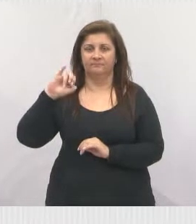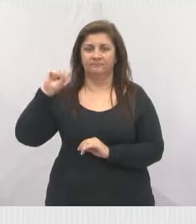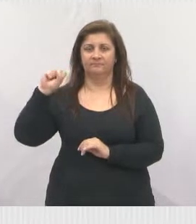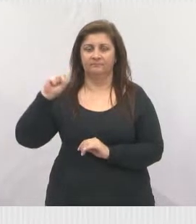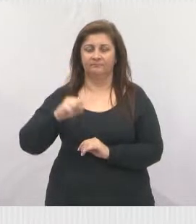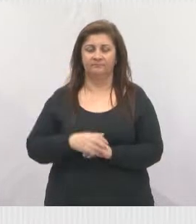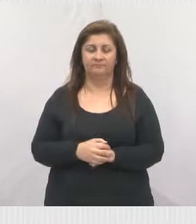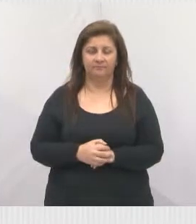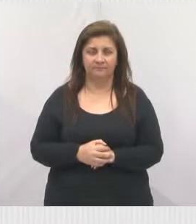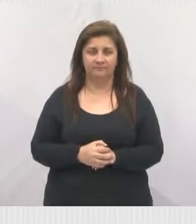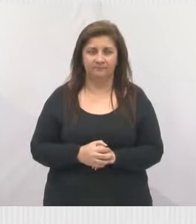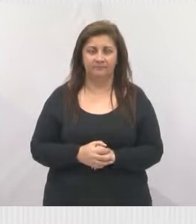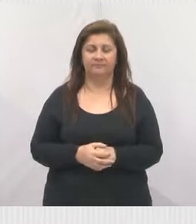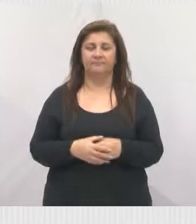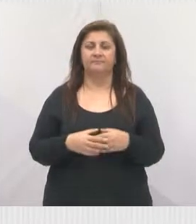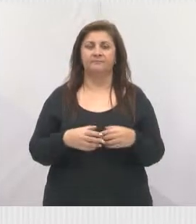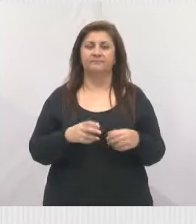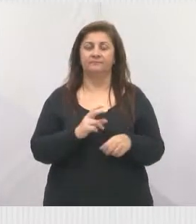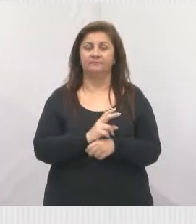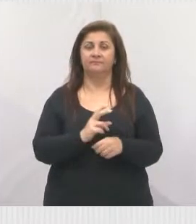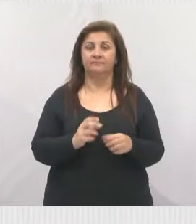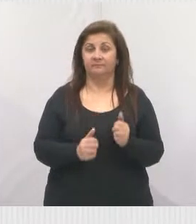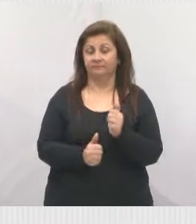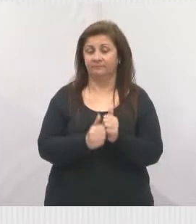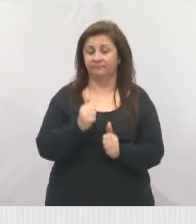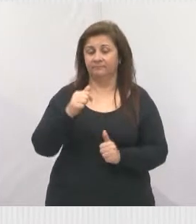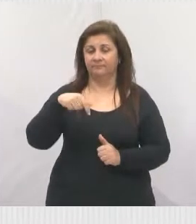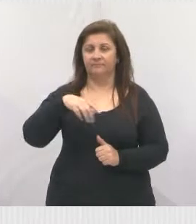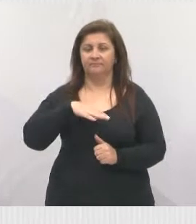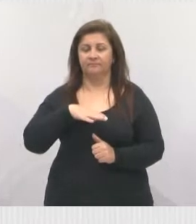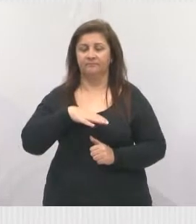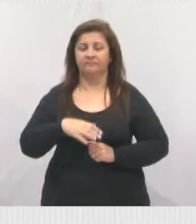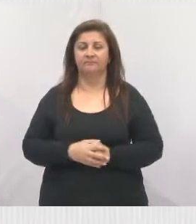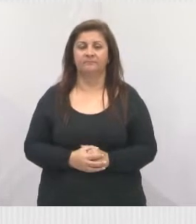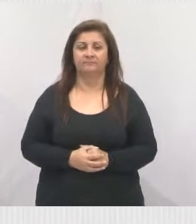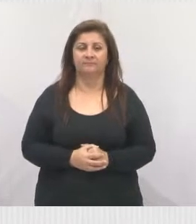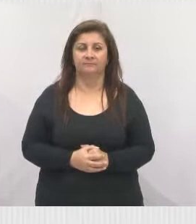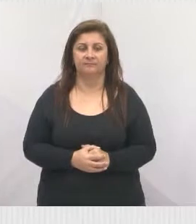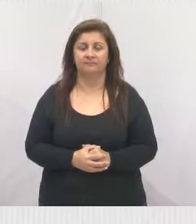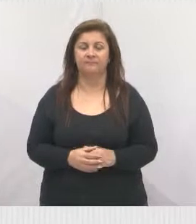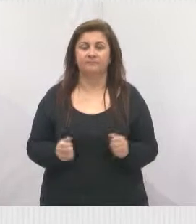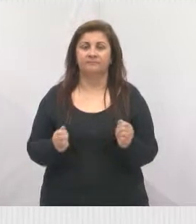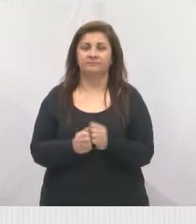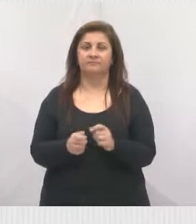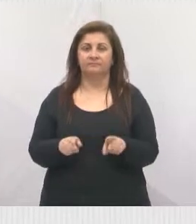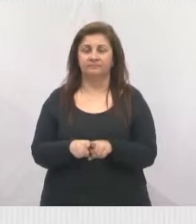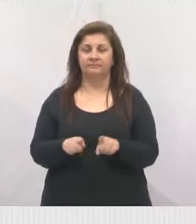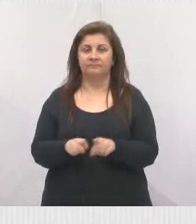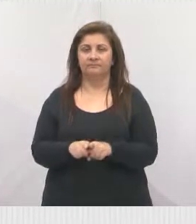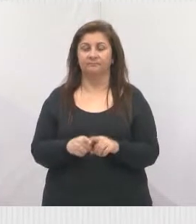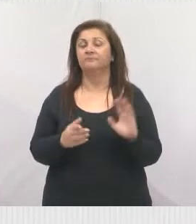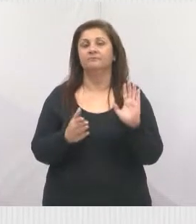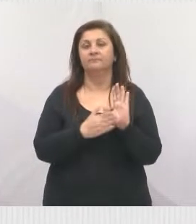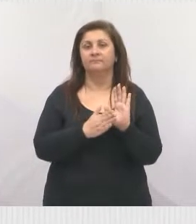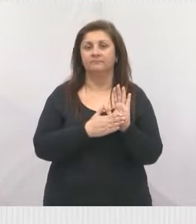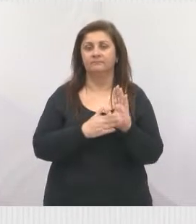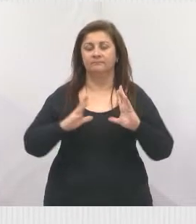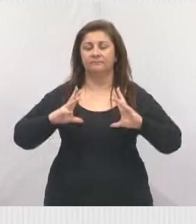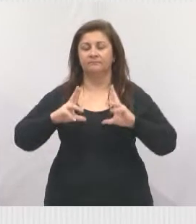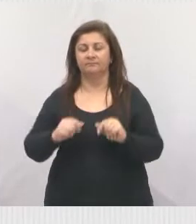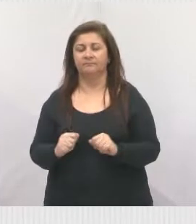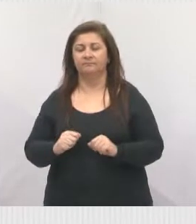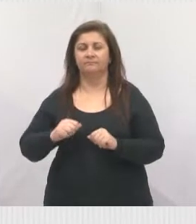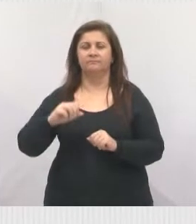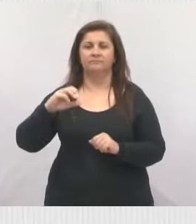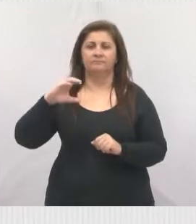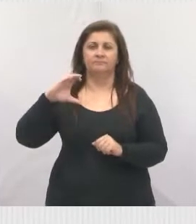Associação de Futebol aqui da nossa cidade, e junto com ele também parabenizar todos que tiveram ali, o Chicão,